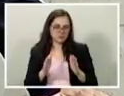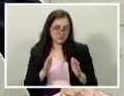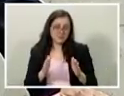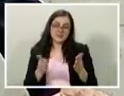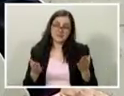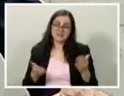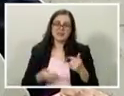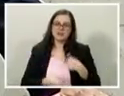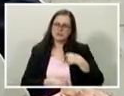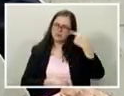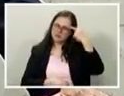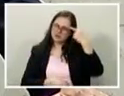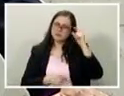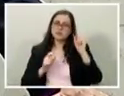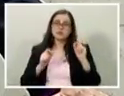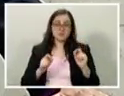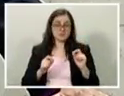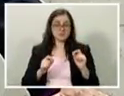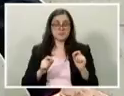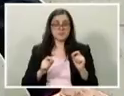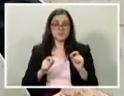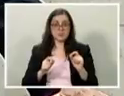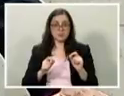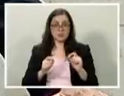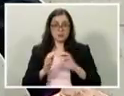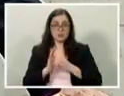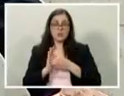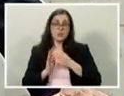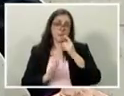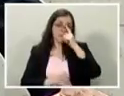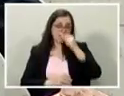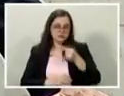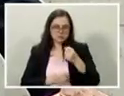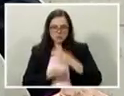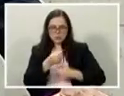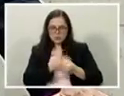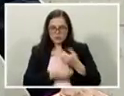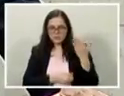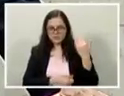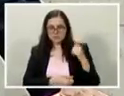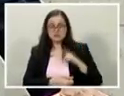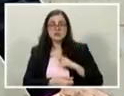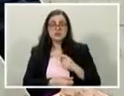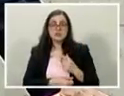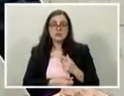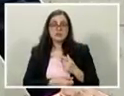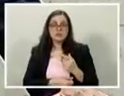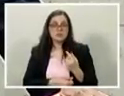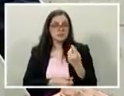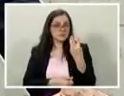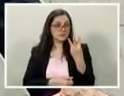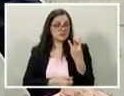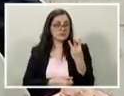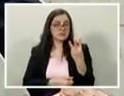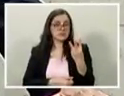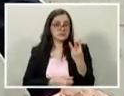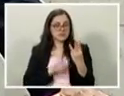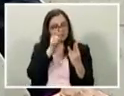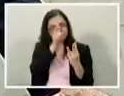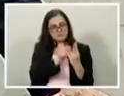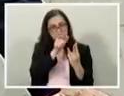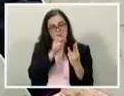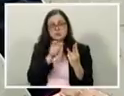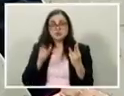que, neste caso, o PSDB apresentava, até o ano passado, três nomes que estavam em evidência como